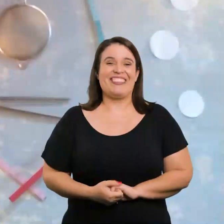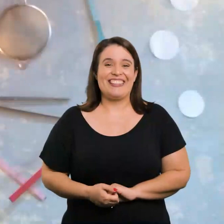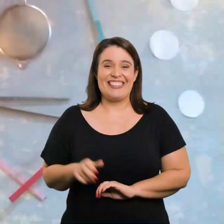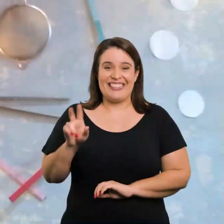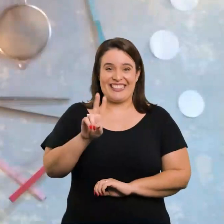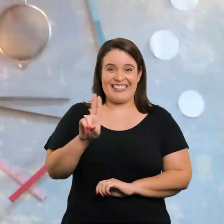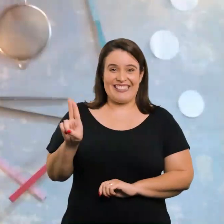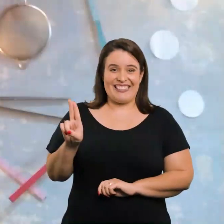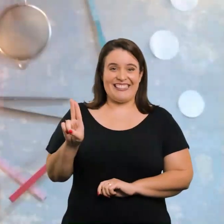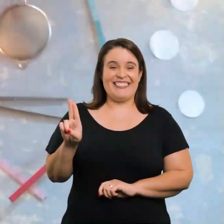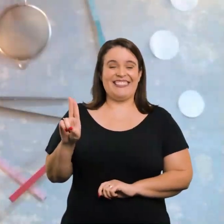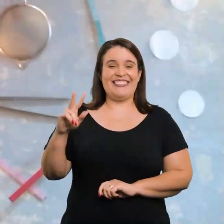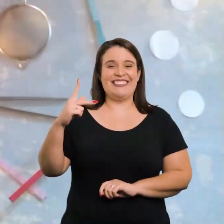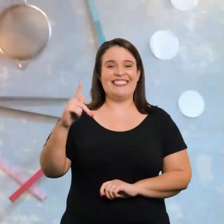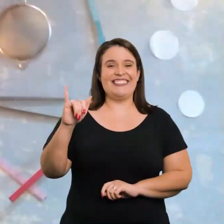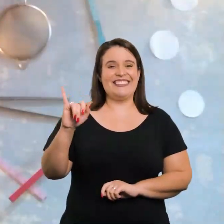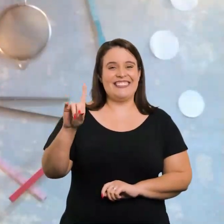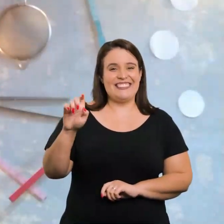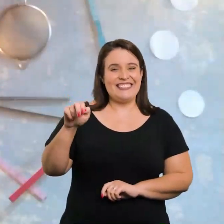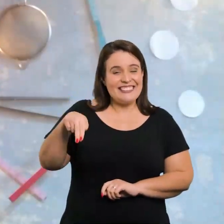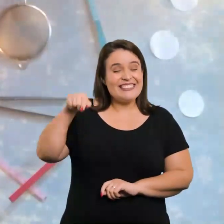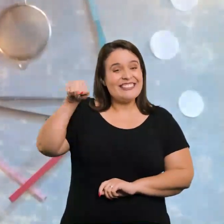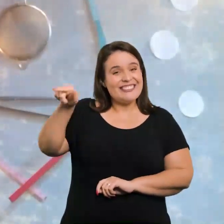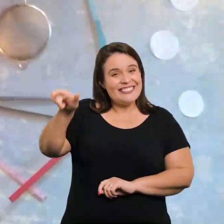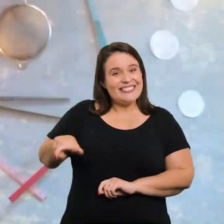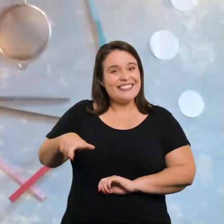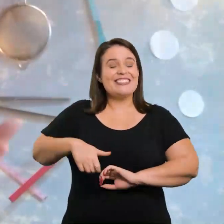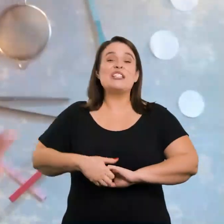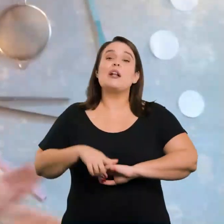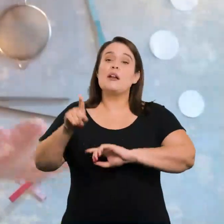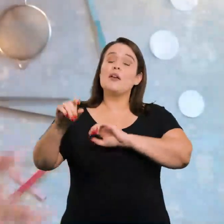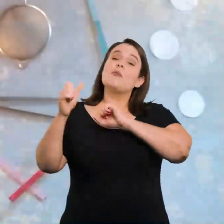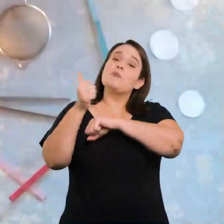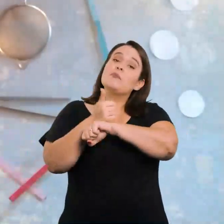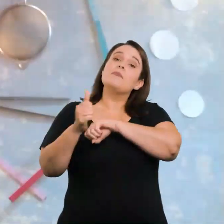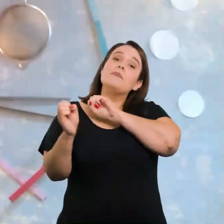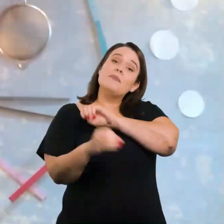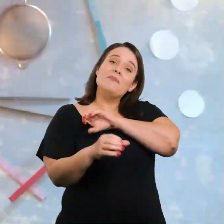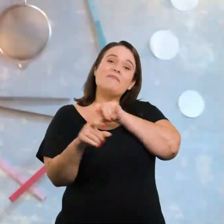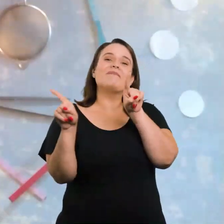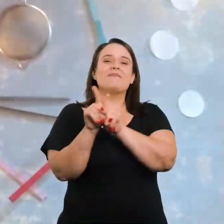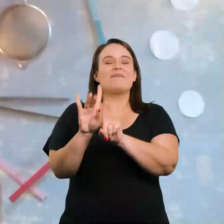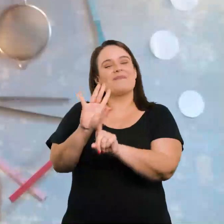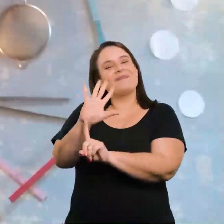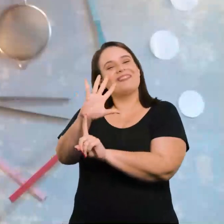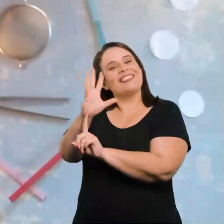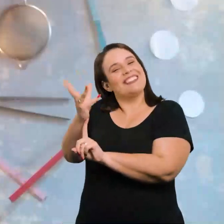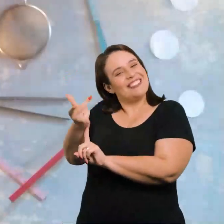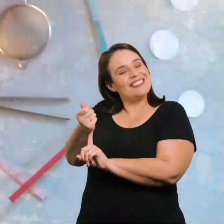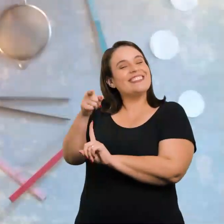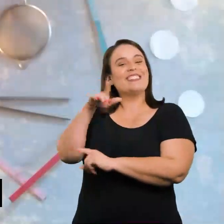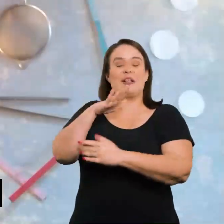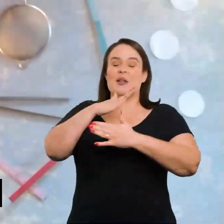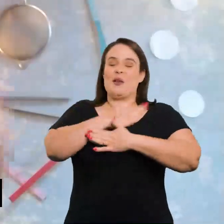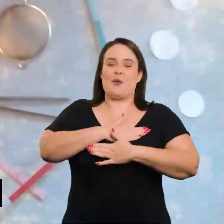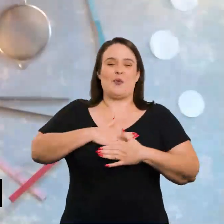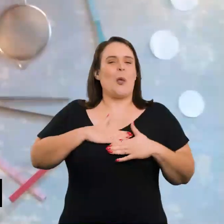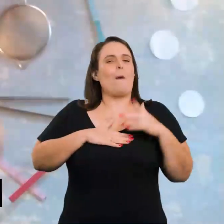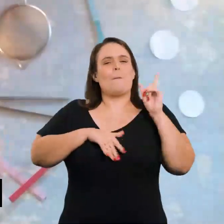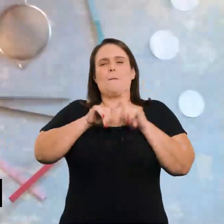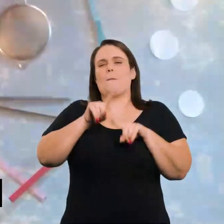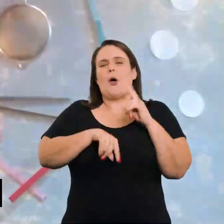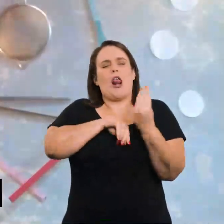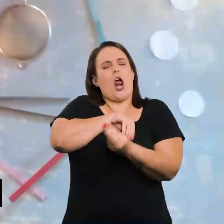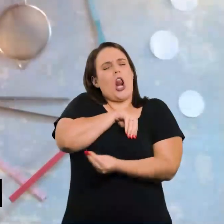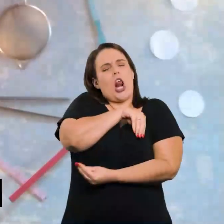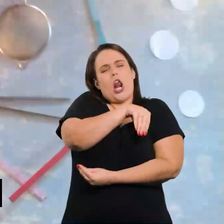E o nome desse artista é Hanok Piven. O Hanok Piven, ele é educador e artista, e ele gosta de